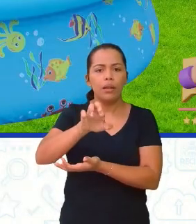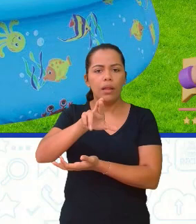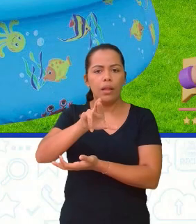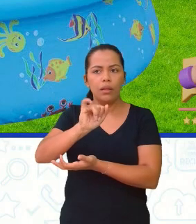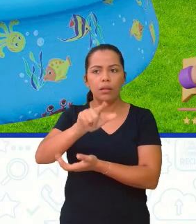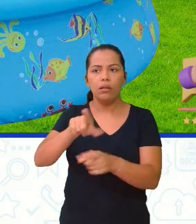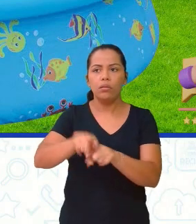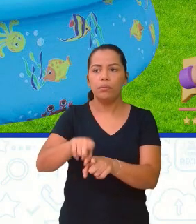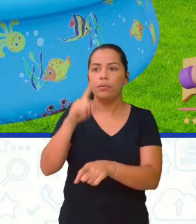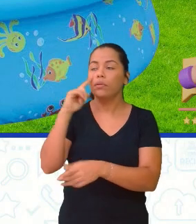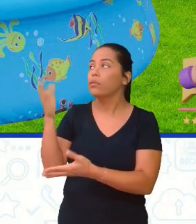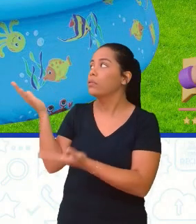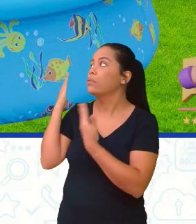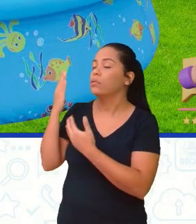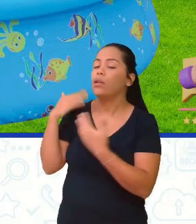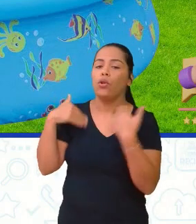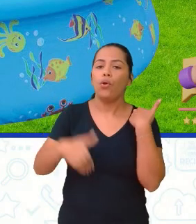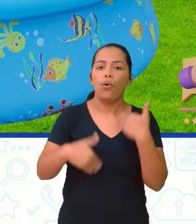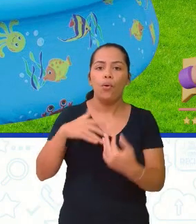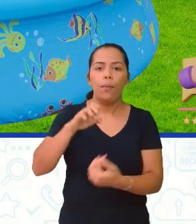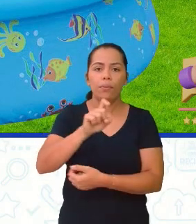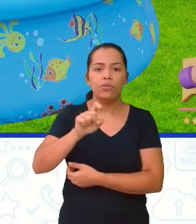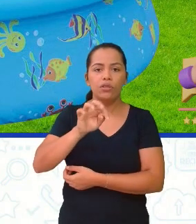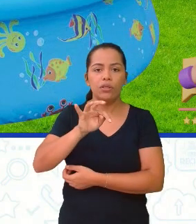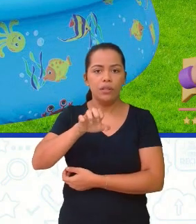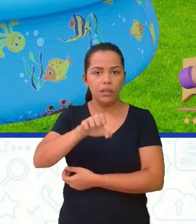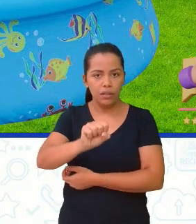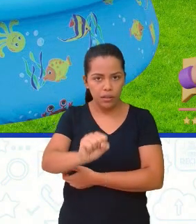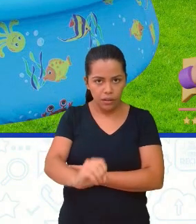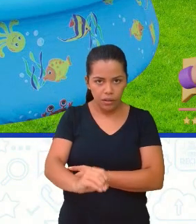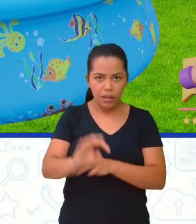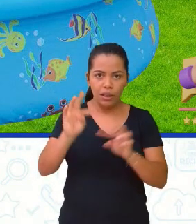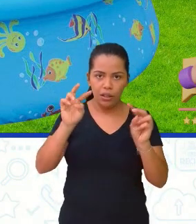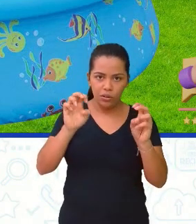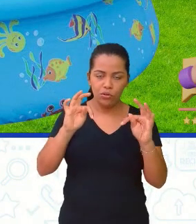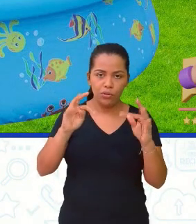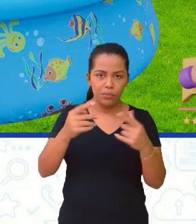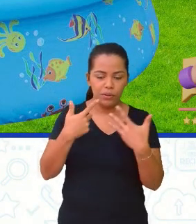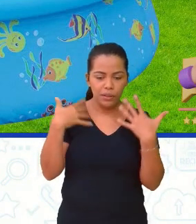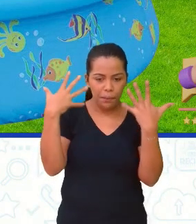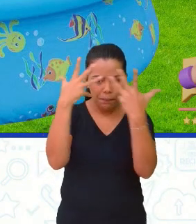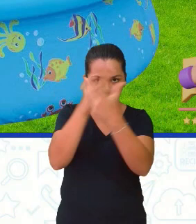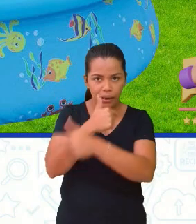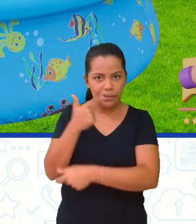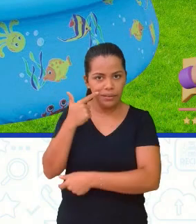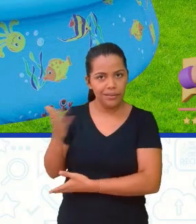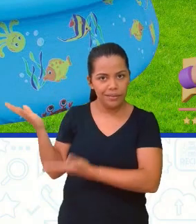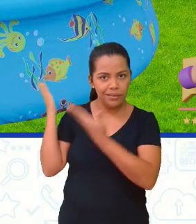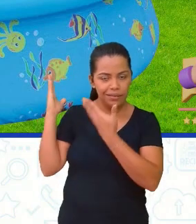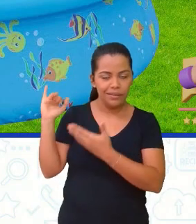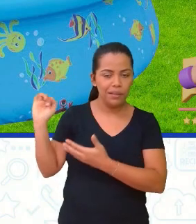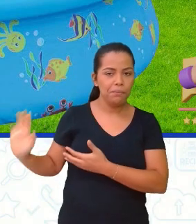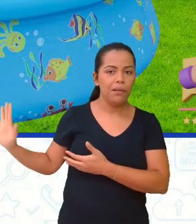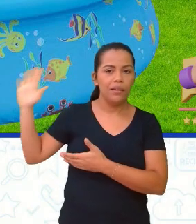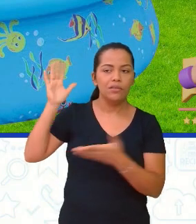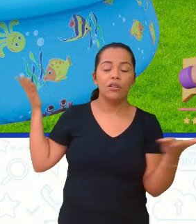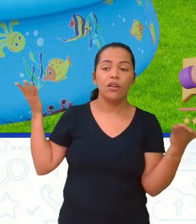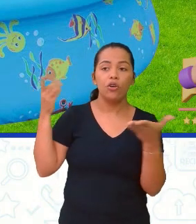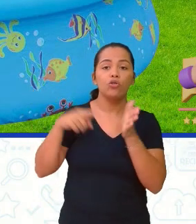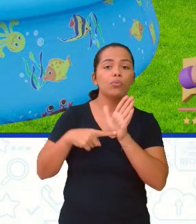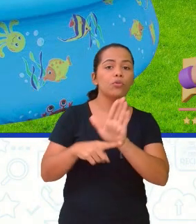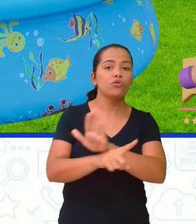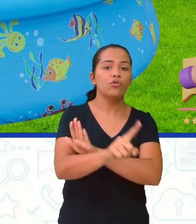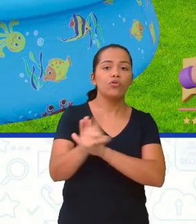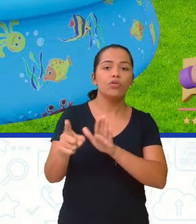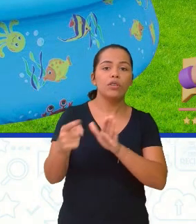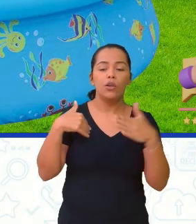o corpo extenso. Esse corpo extenso, diante de toda essa beleza dessa paisagem, eu estou mostrando que o corpo extenso